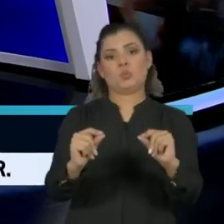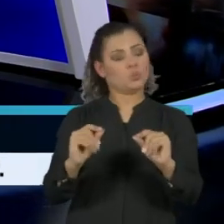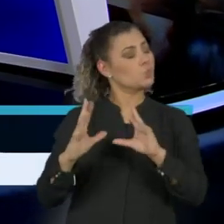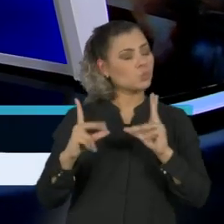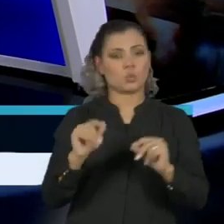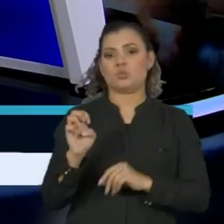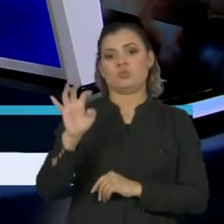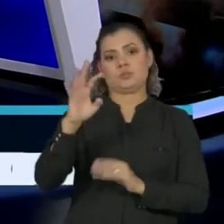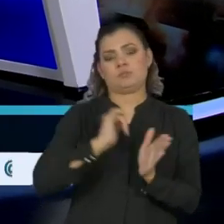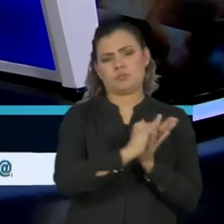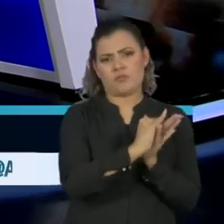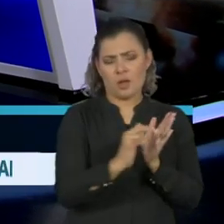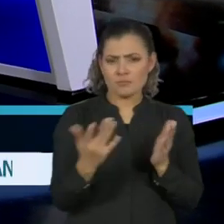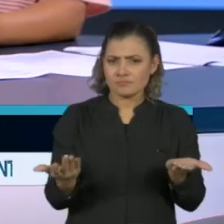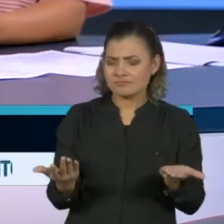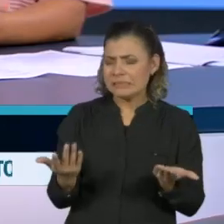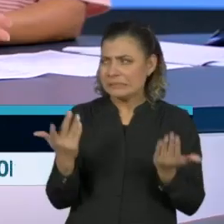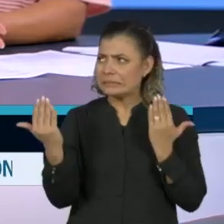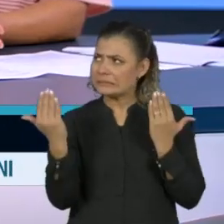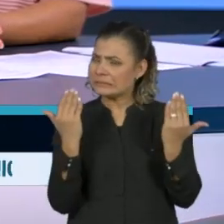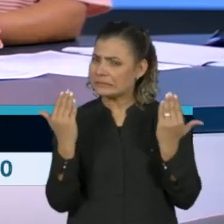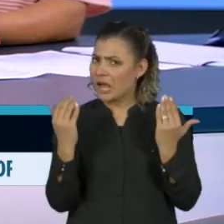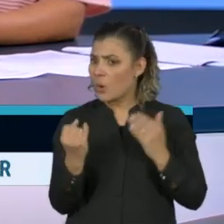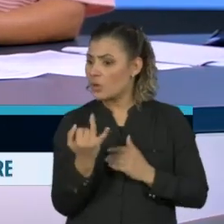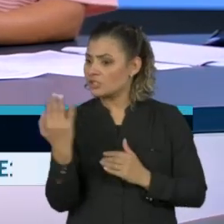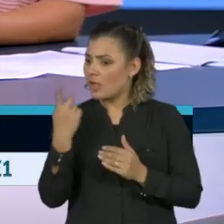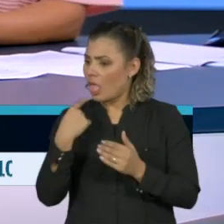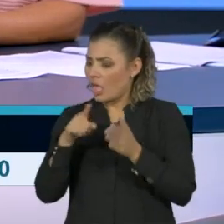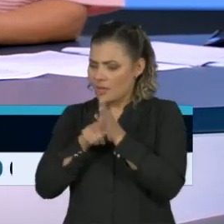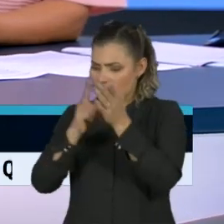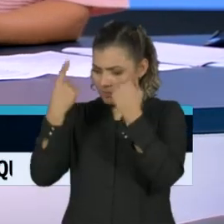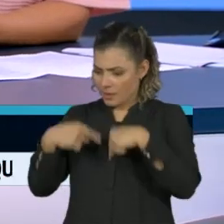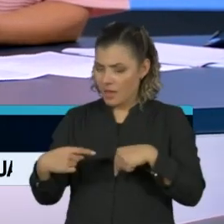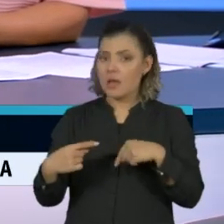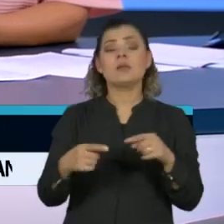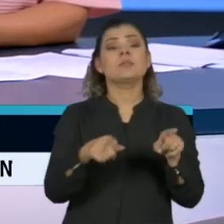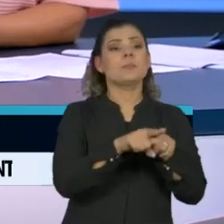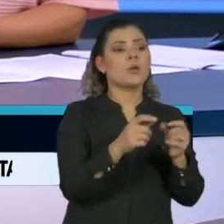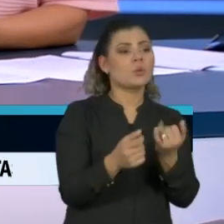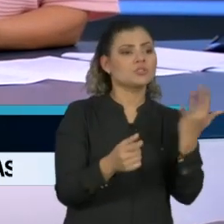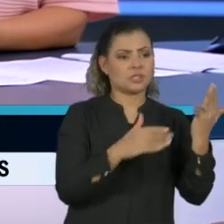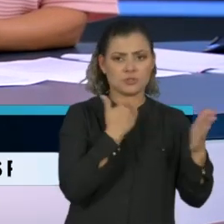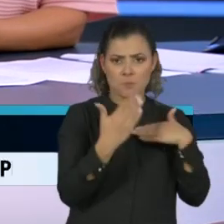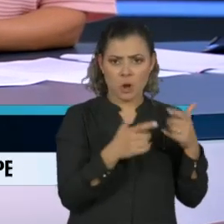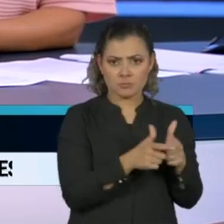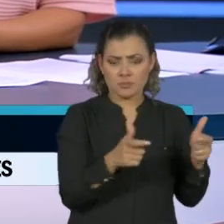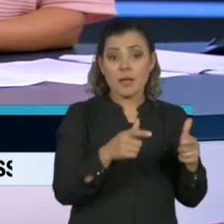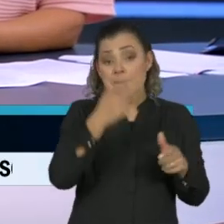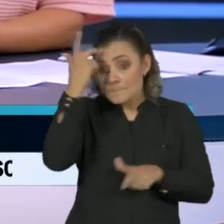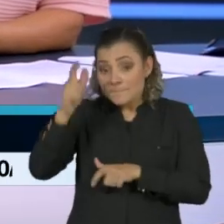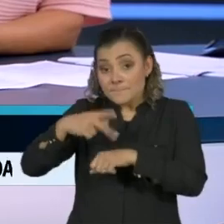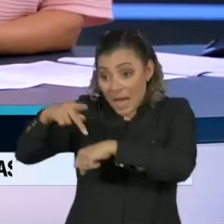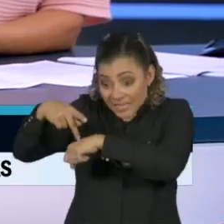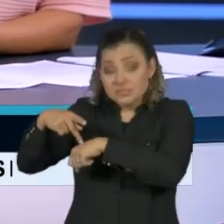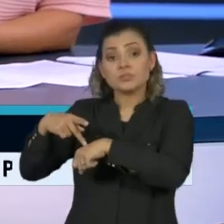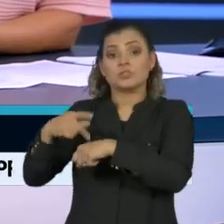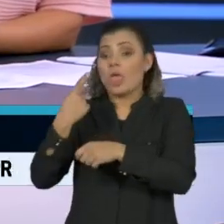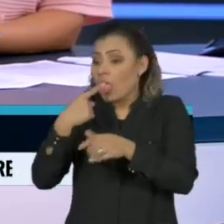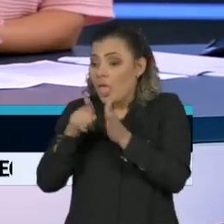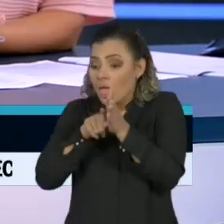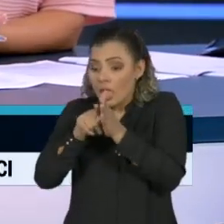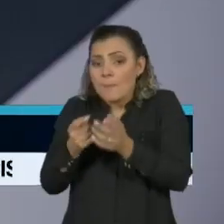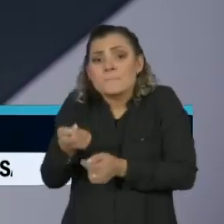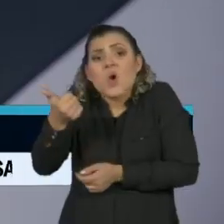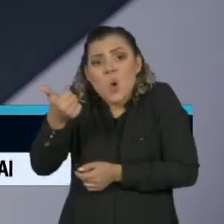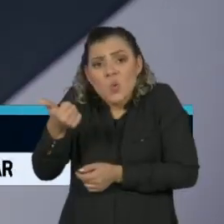massa no Estado. Existe relação direta entre o número de testes e o número de mortes? Os países que testaram menos tiveram um número maior de mortes?